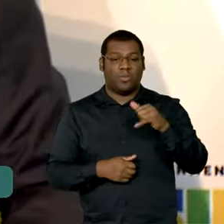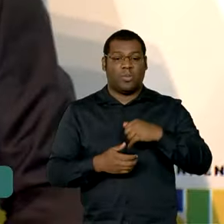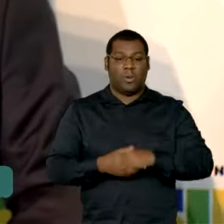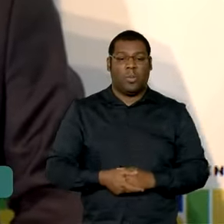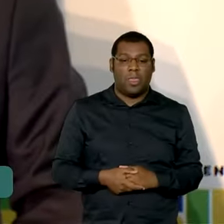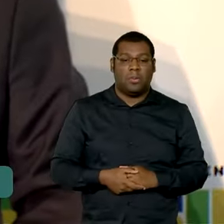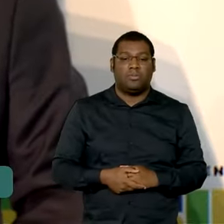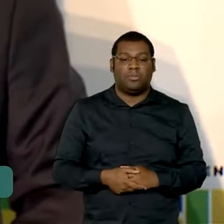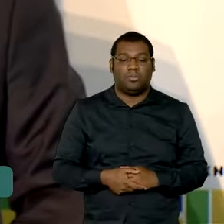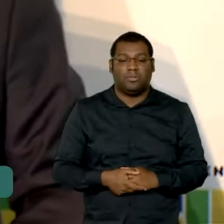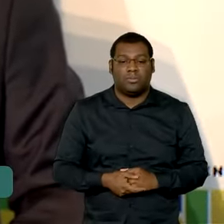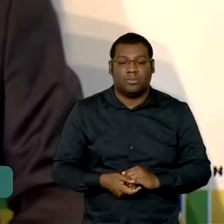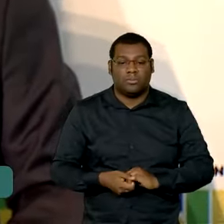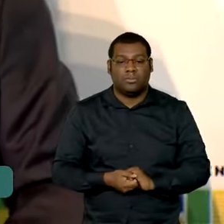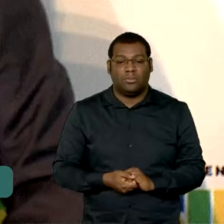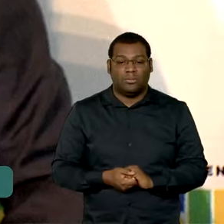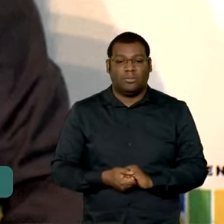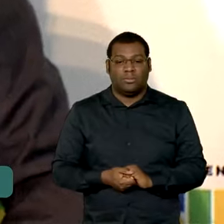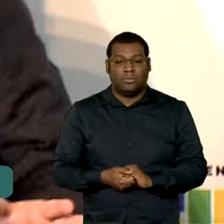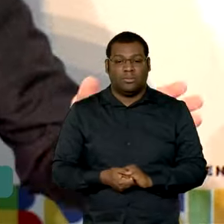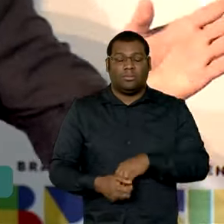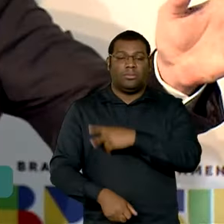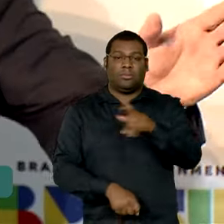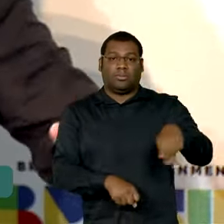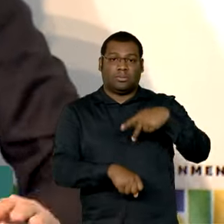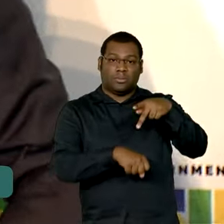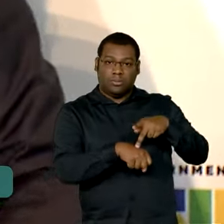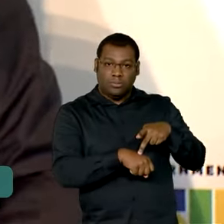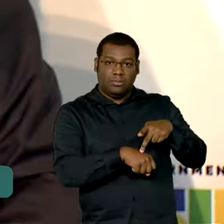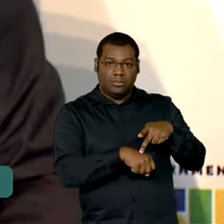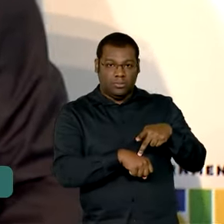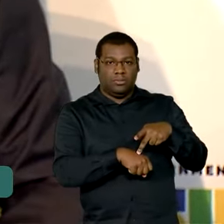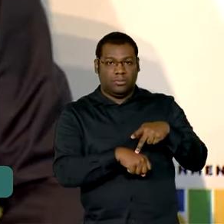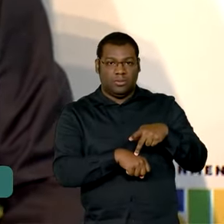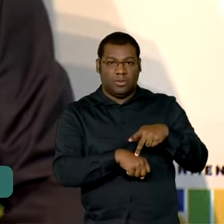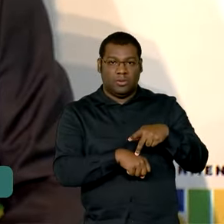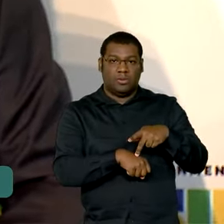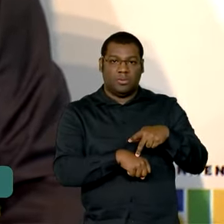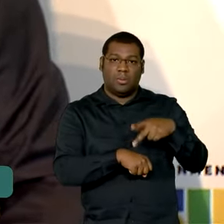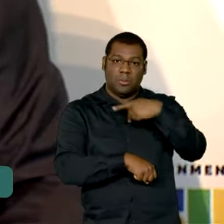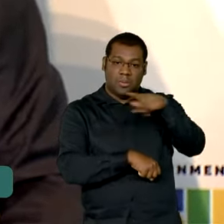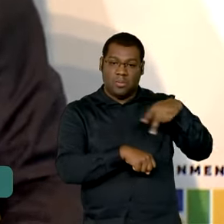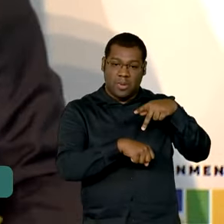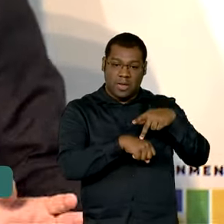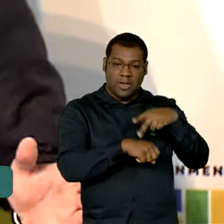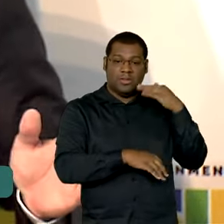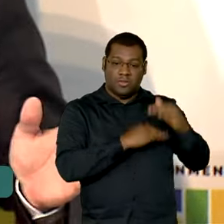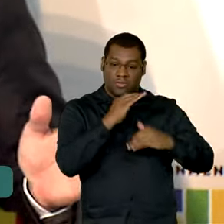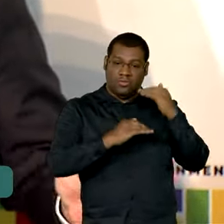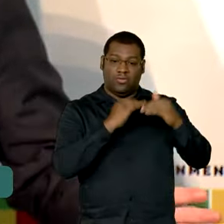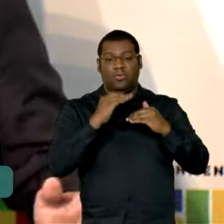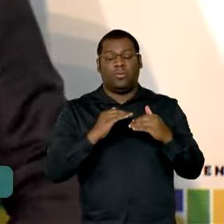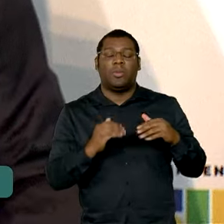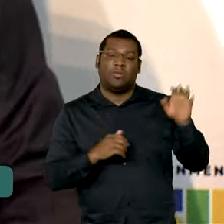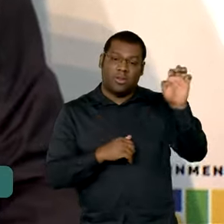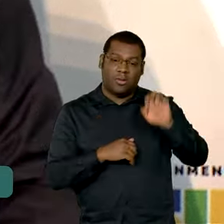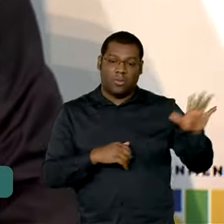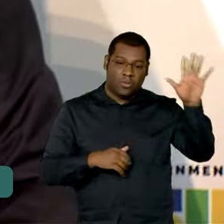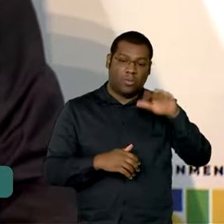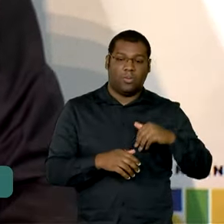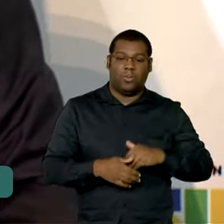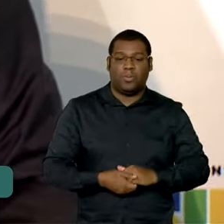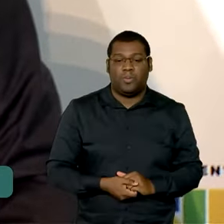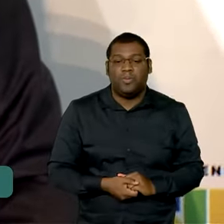pelos países europeus, pelos países desenvolvidos e para que a gente